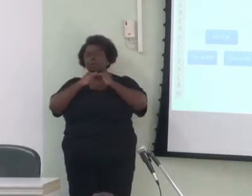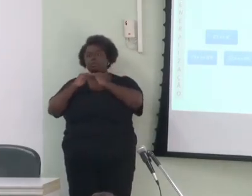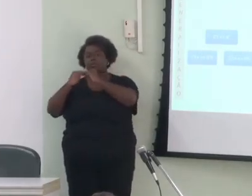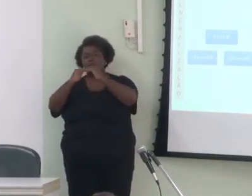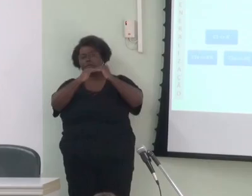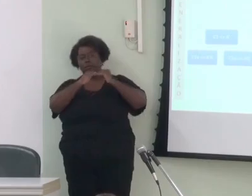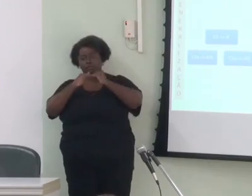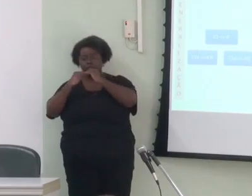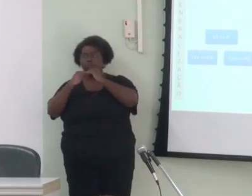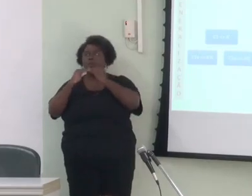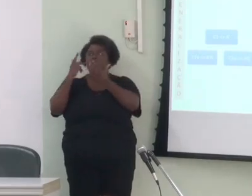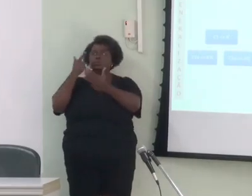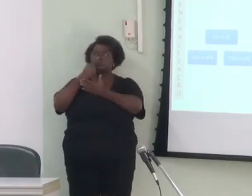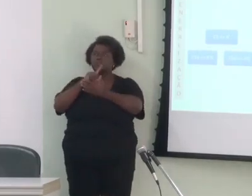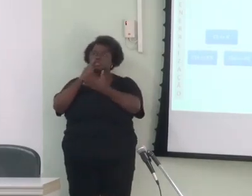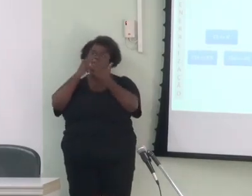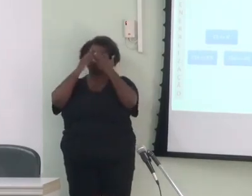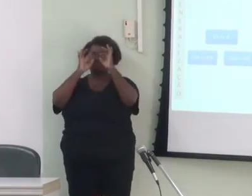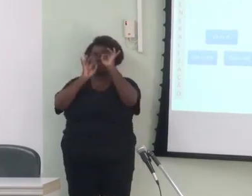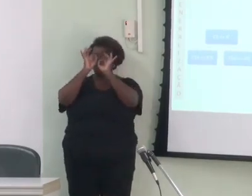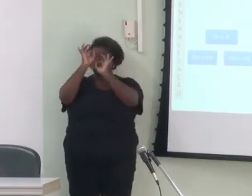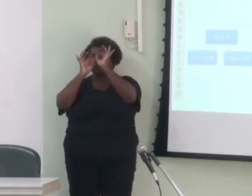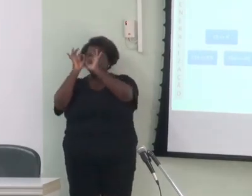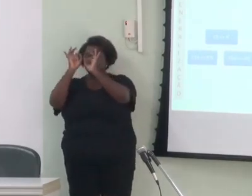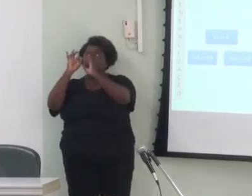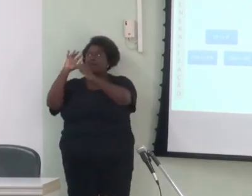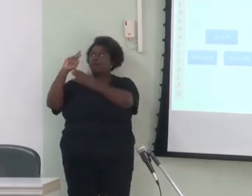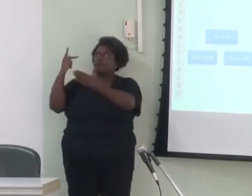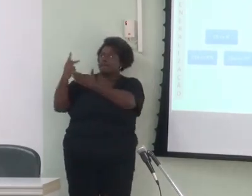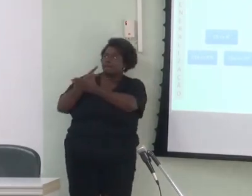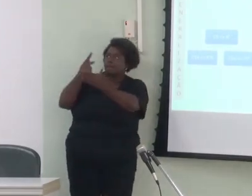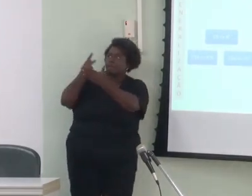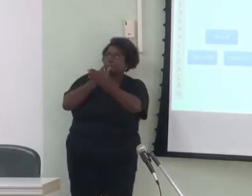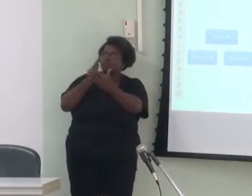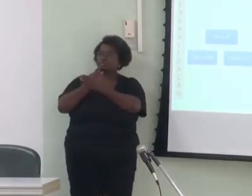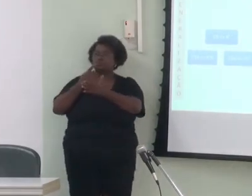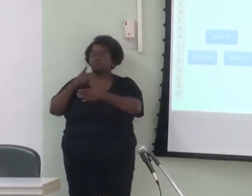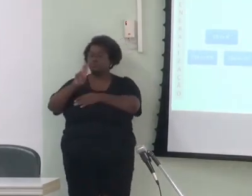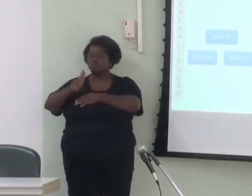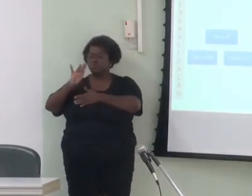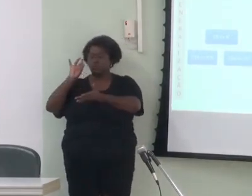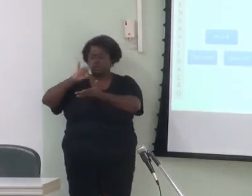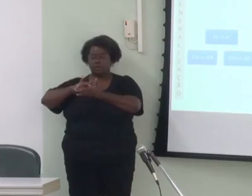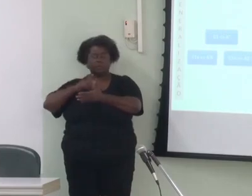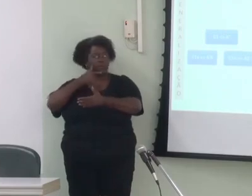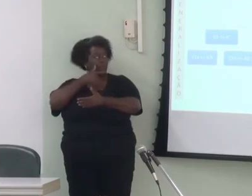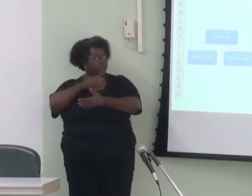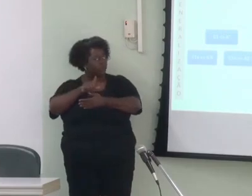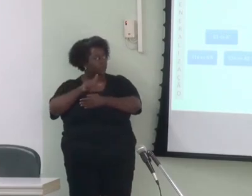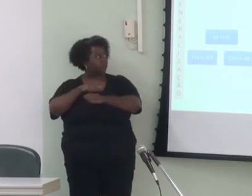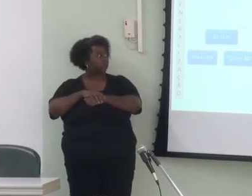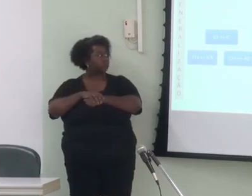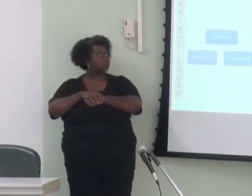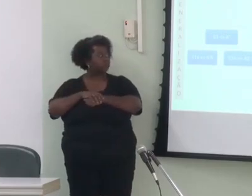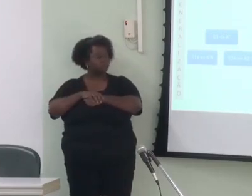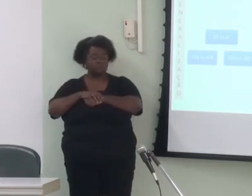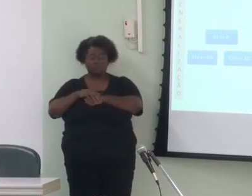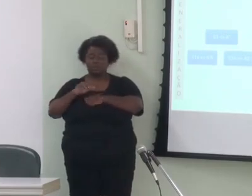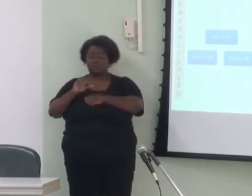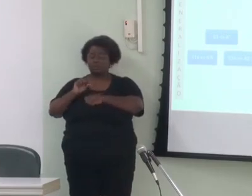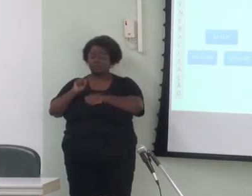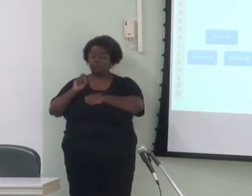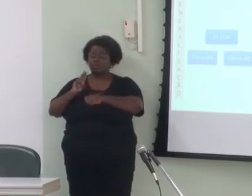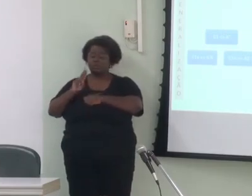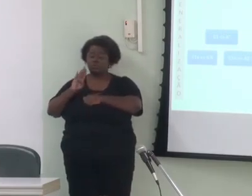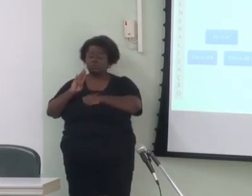processar eventos enunciados em eventos reais de uso da língua as subregularidades são capturadas